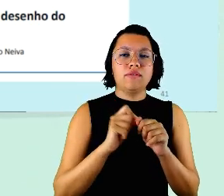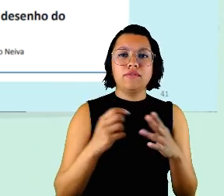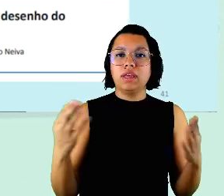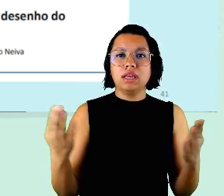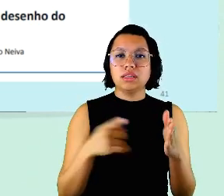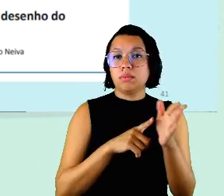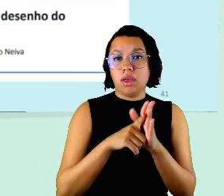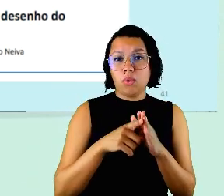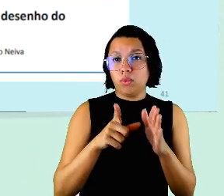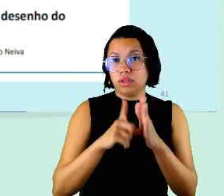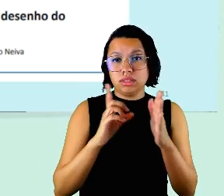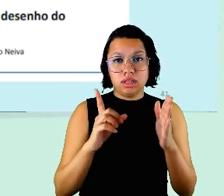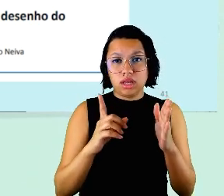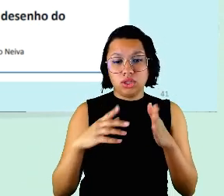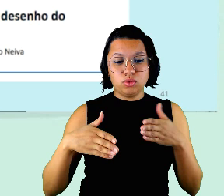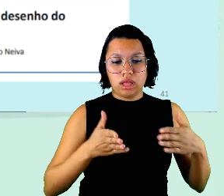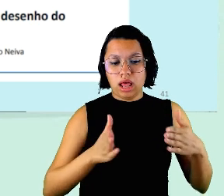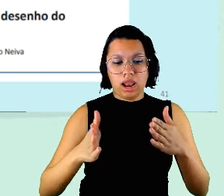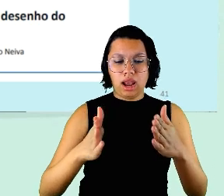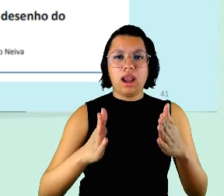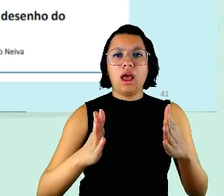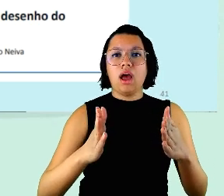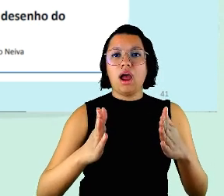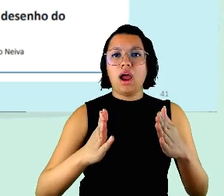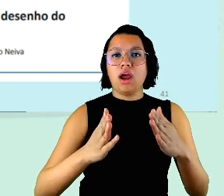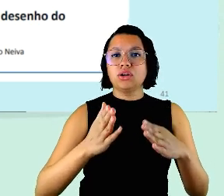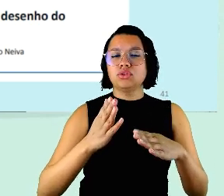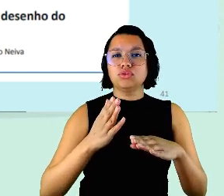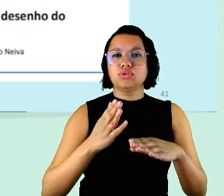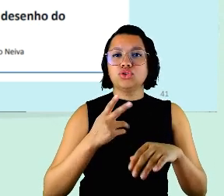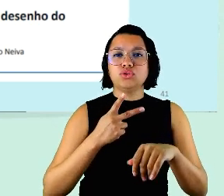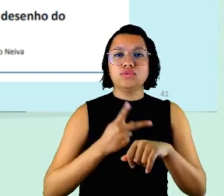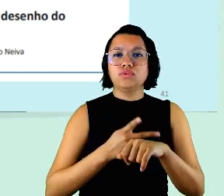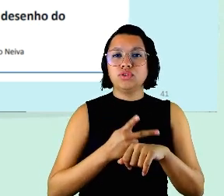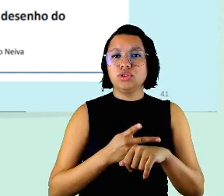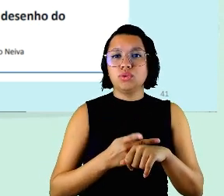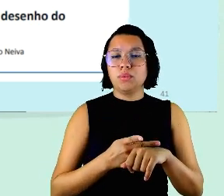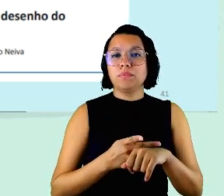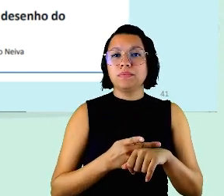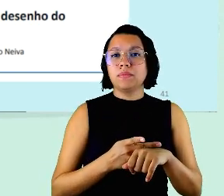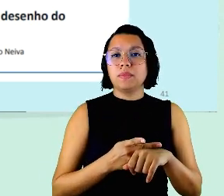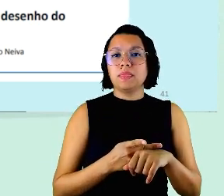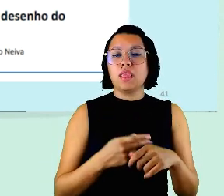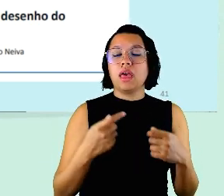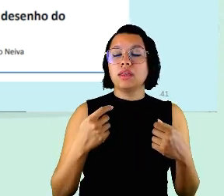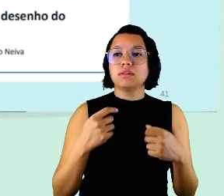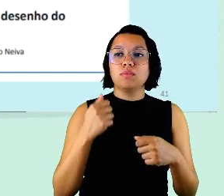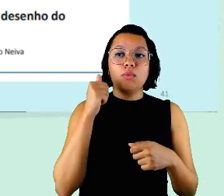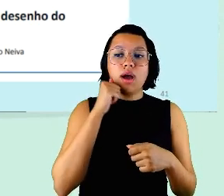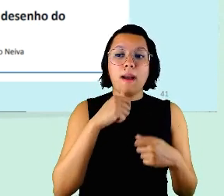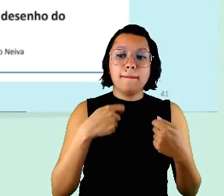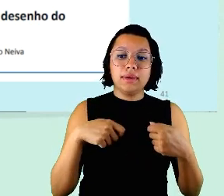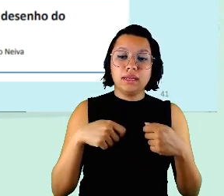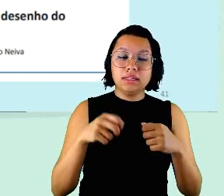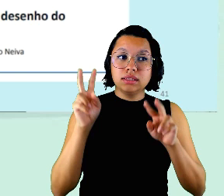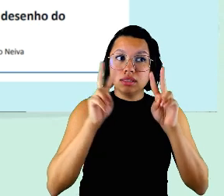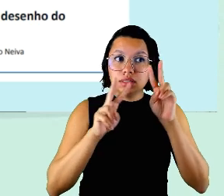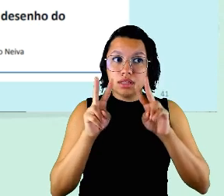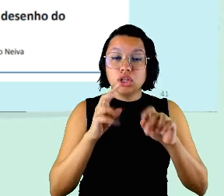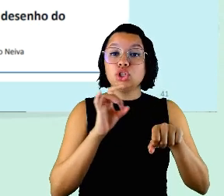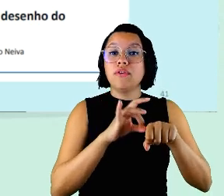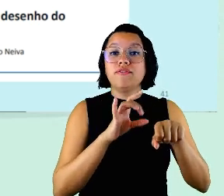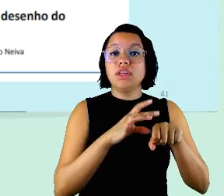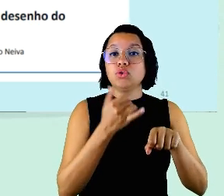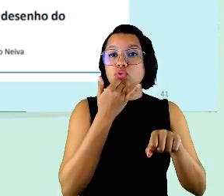que é onde as mulheres tem que andar elas andam entre labirintos de cristal invisíveis para a sociedade